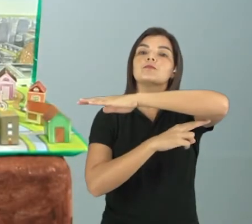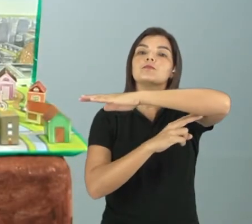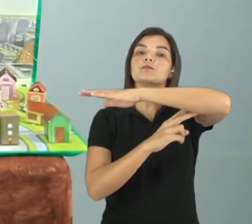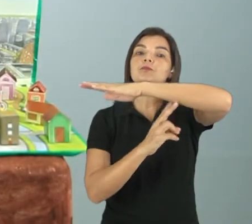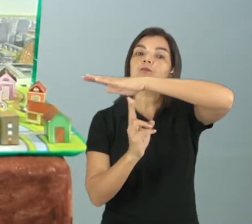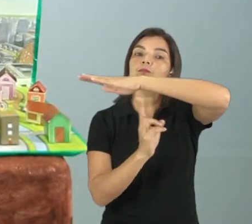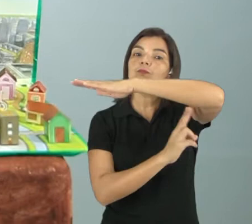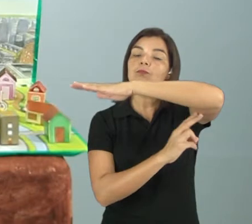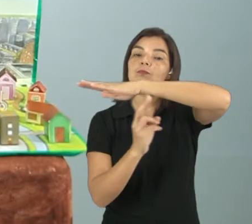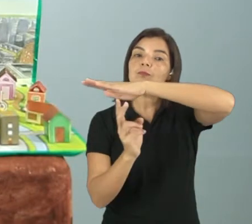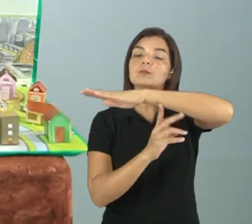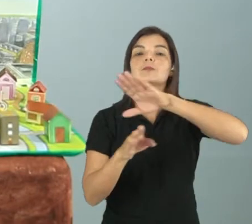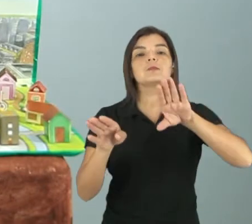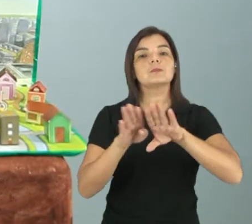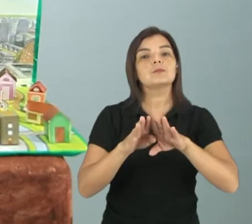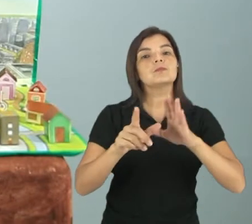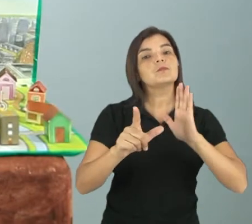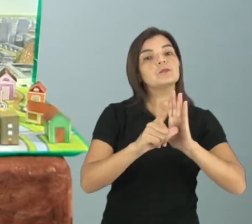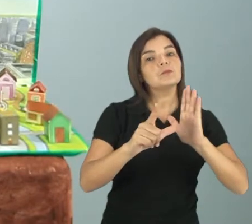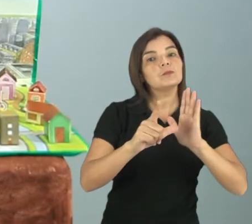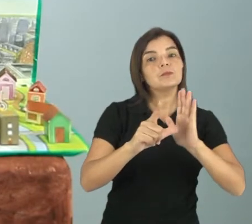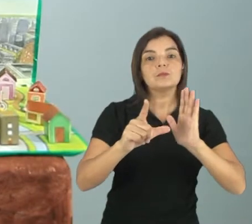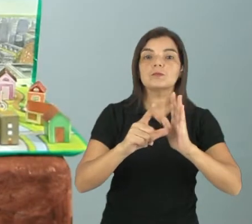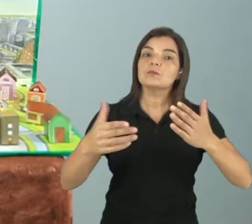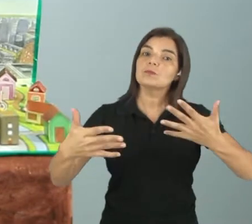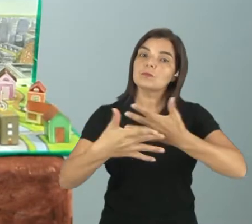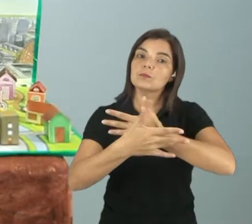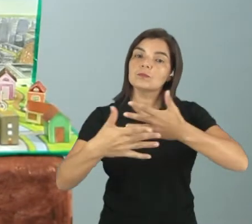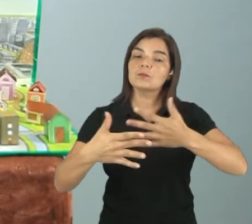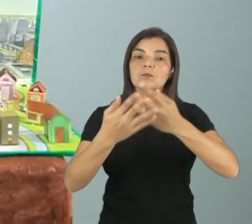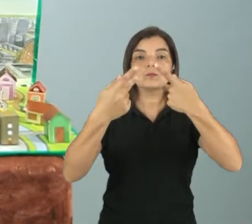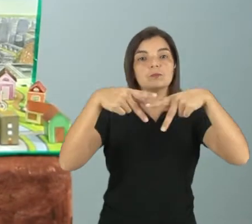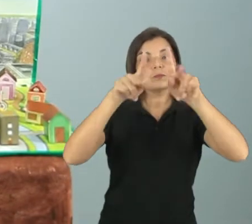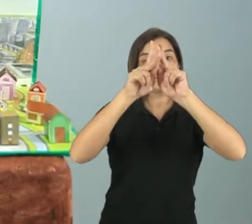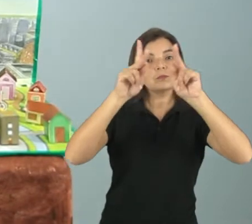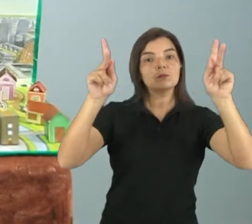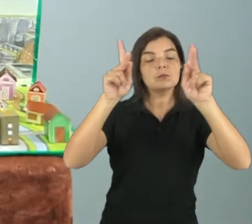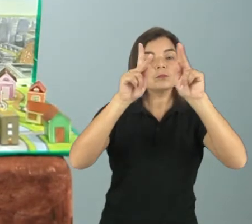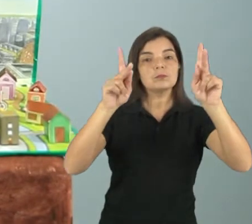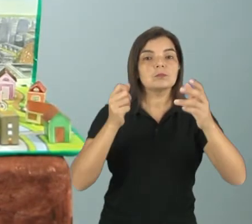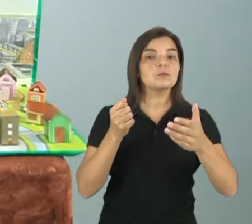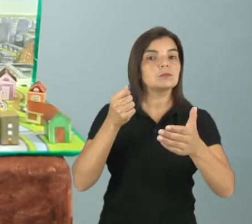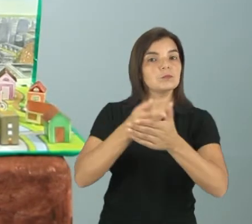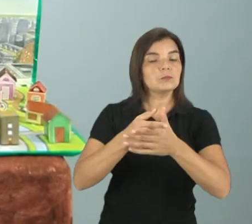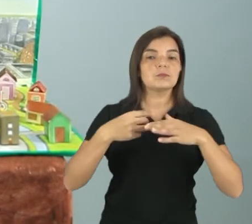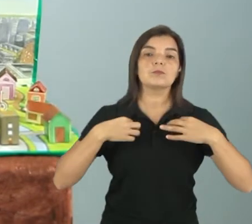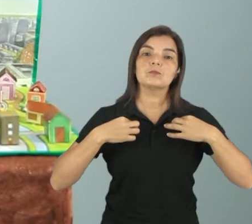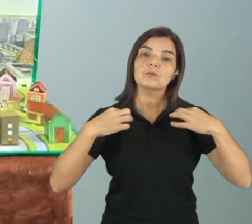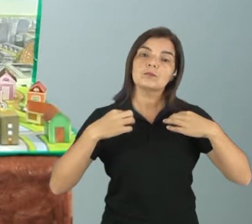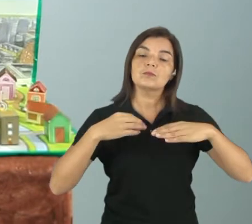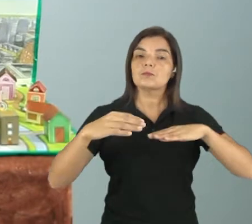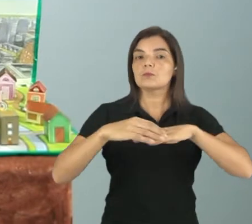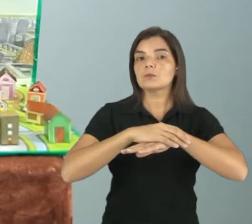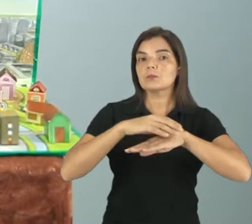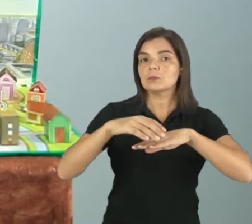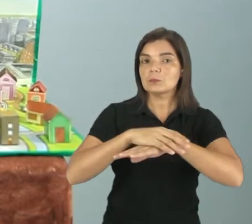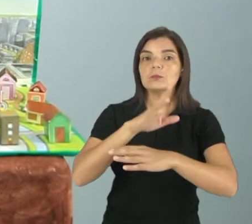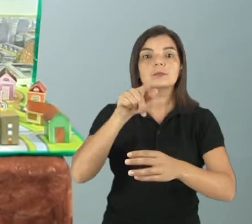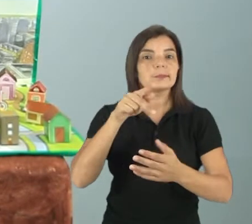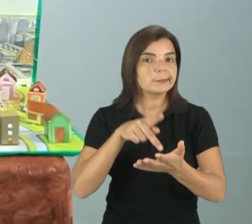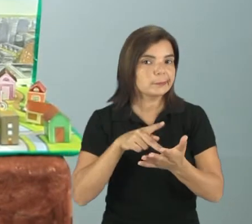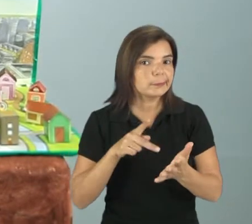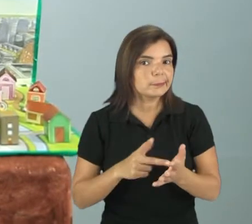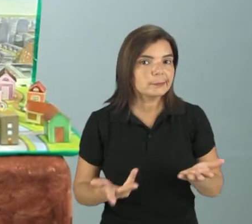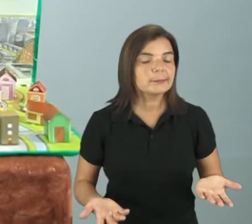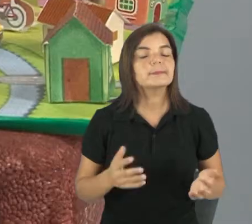centros comerciais, certo? Os shoppings, para a gente comprar roupas, calçados, não é mesmo?